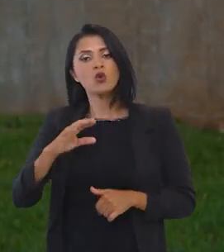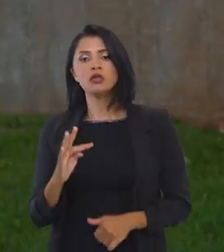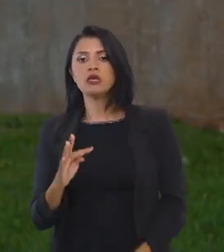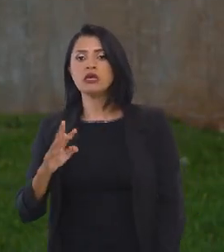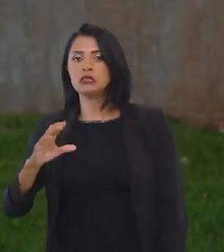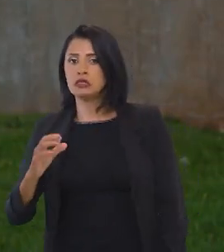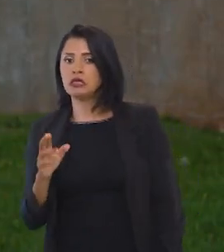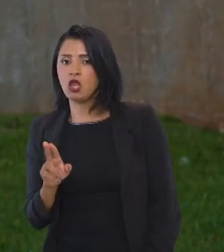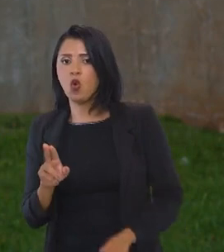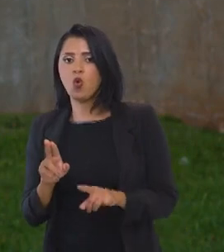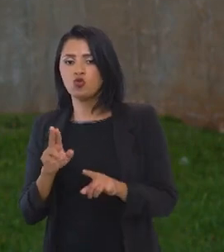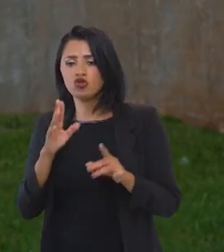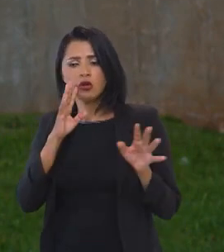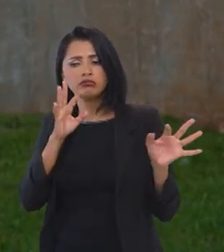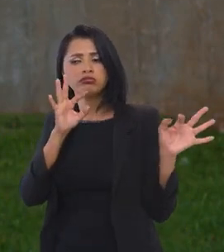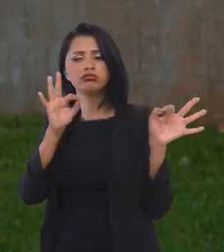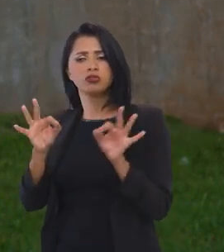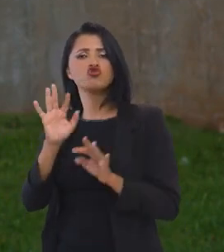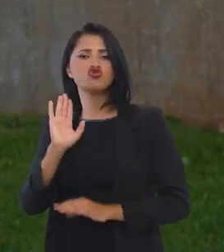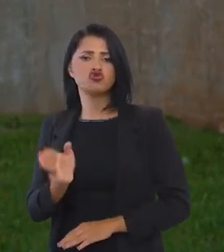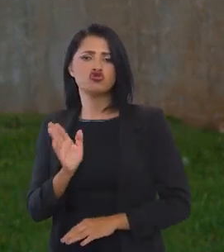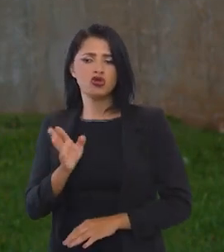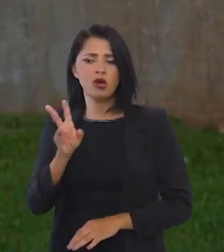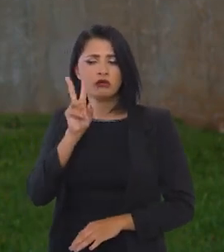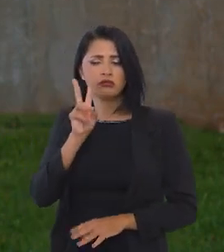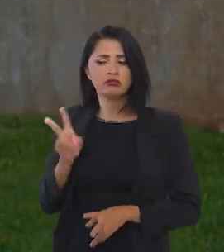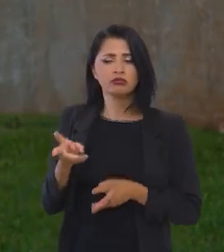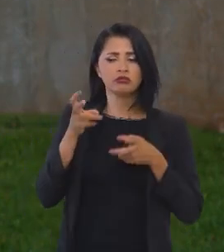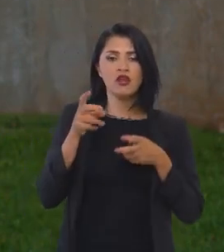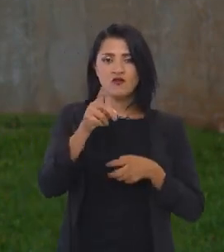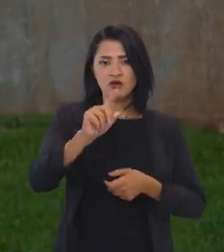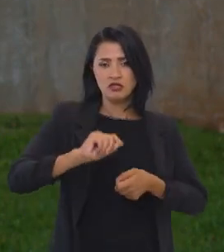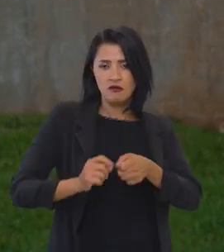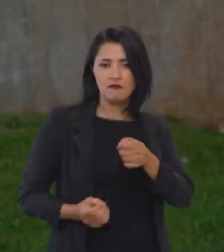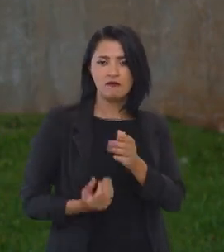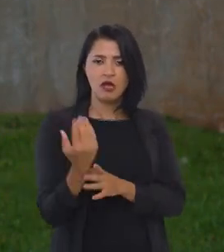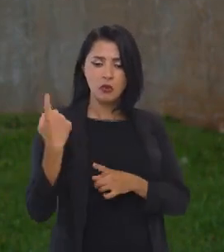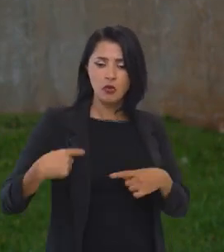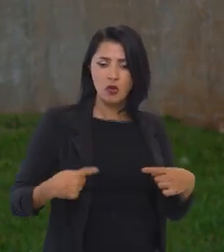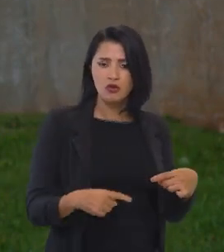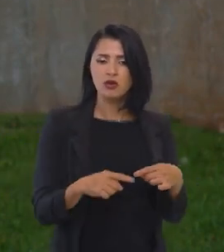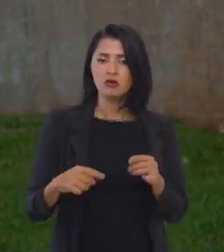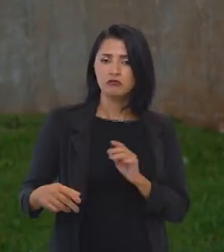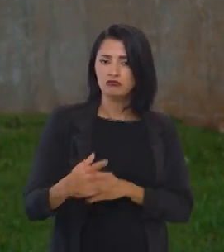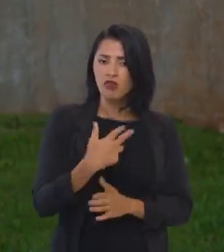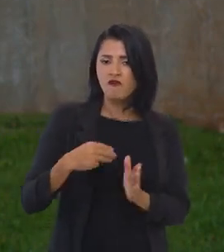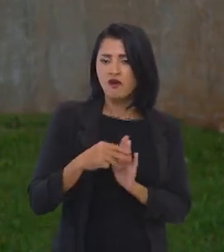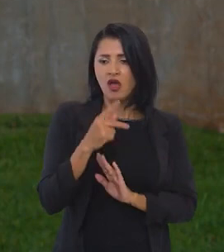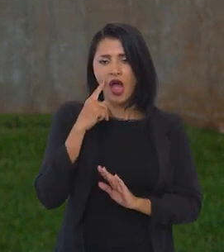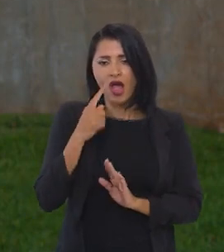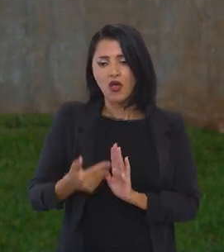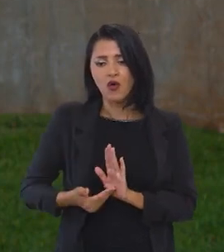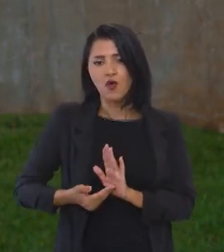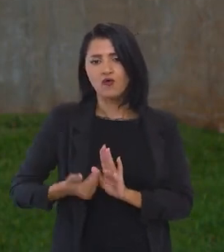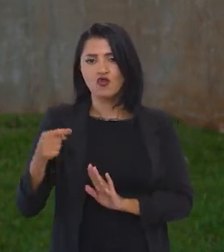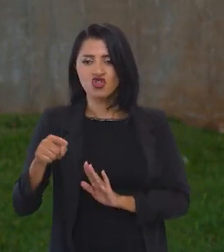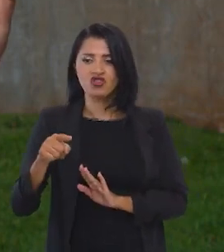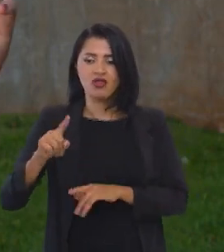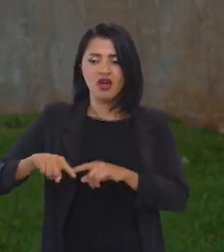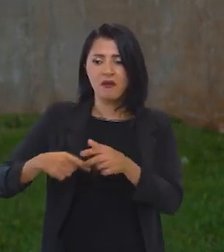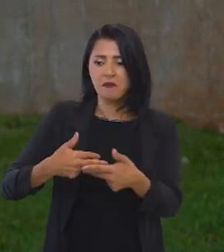um olhar muito atento. Você faz uma política tributária dizendo assim, olha, eu vou desonerar